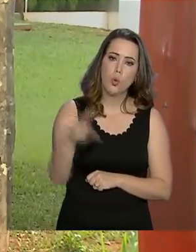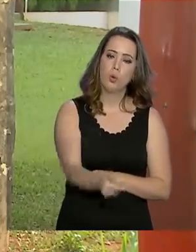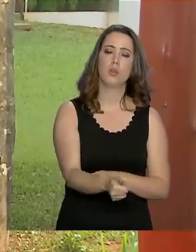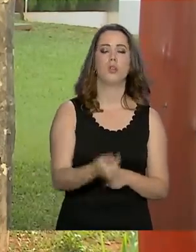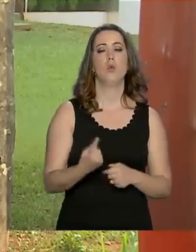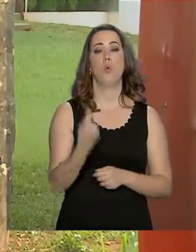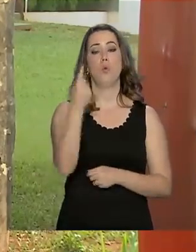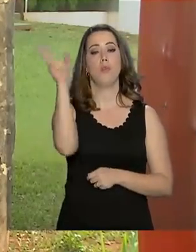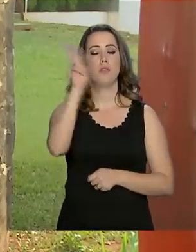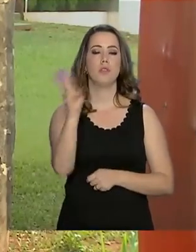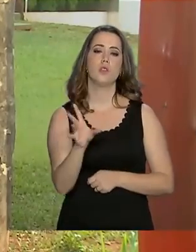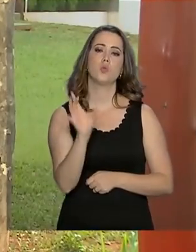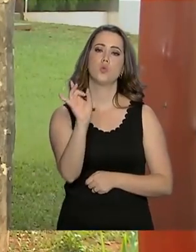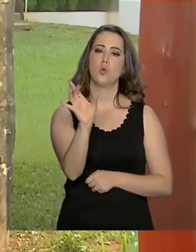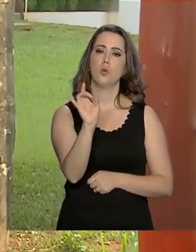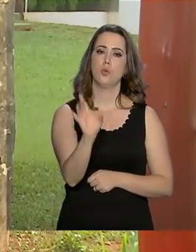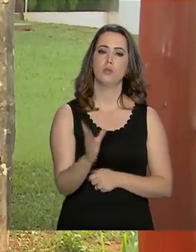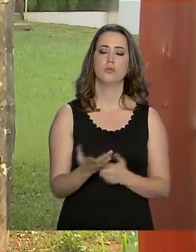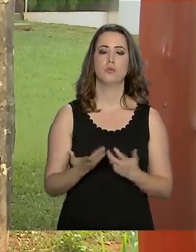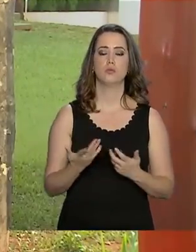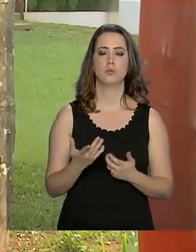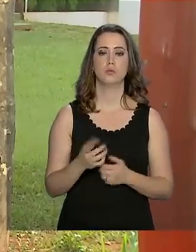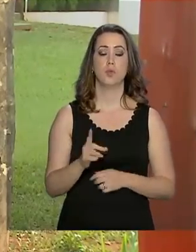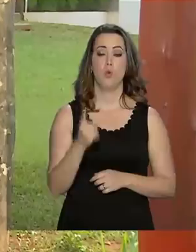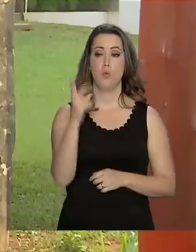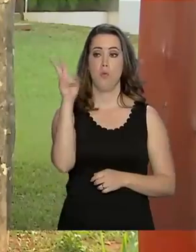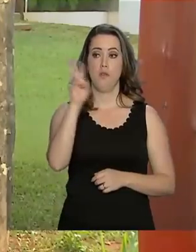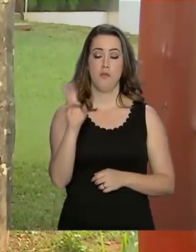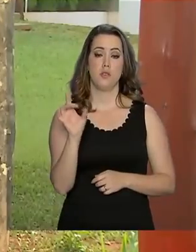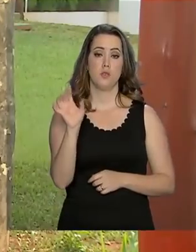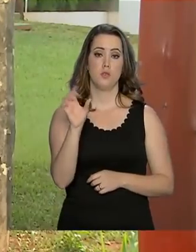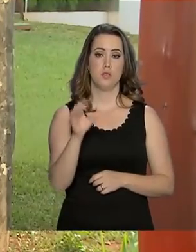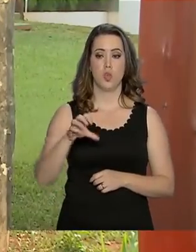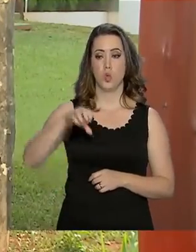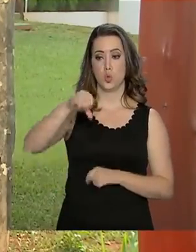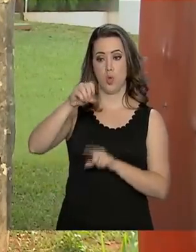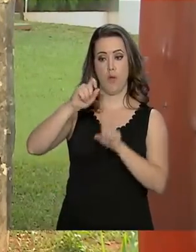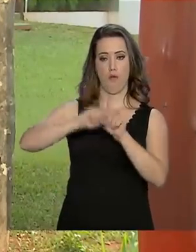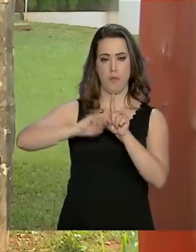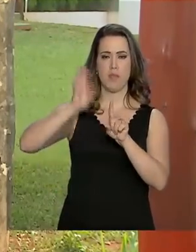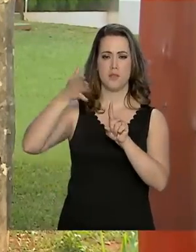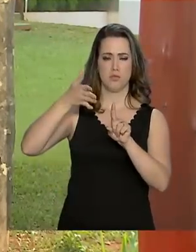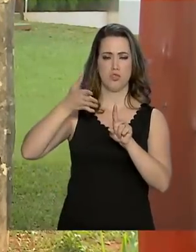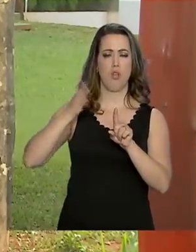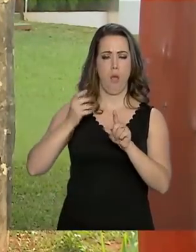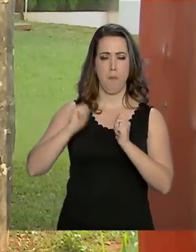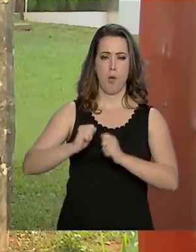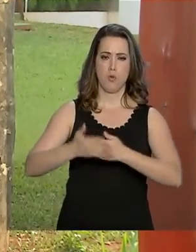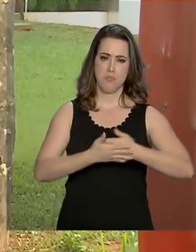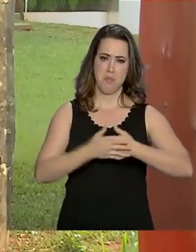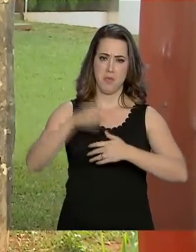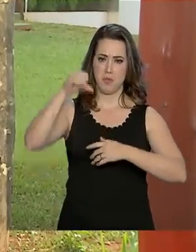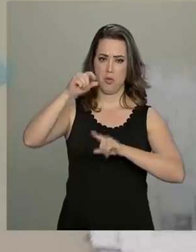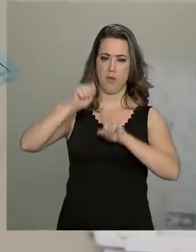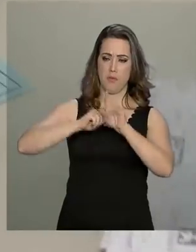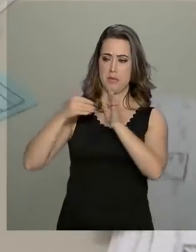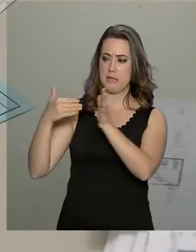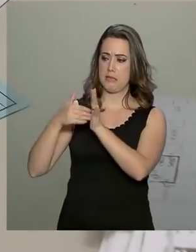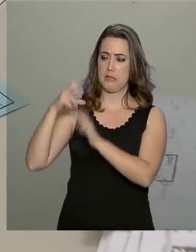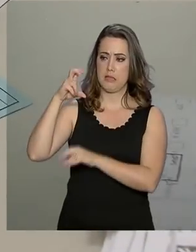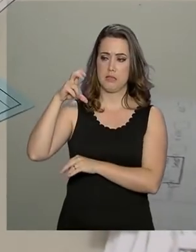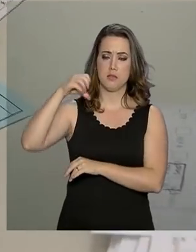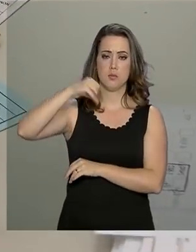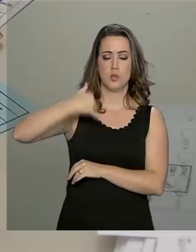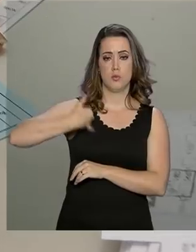Então é uma dose única aplicada a partir dos nove meses de idade até os 59 anos. A